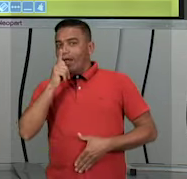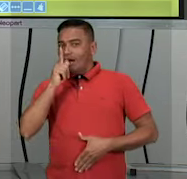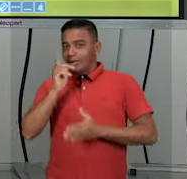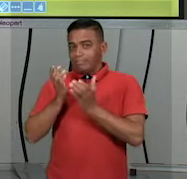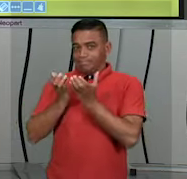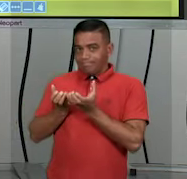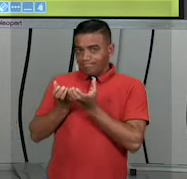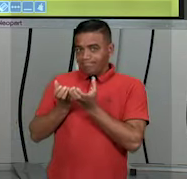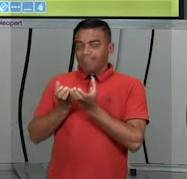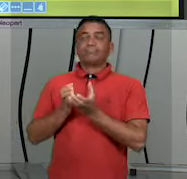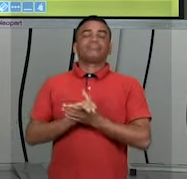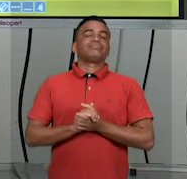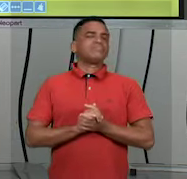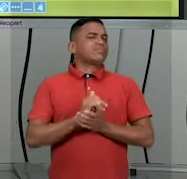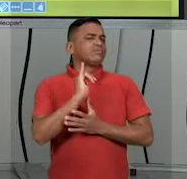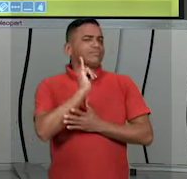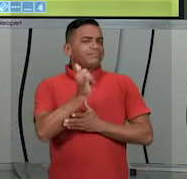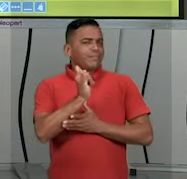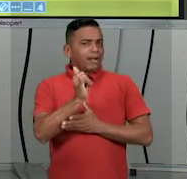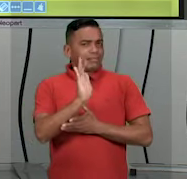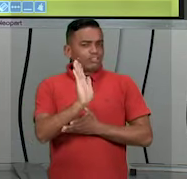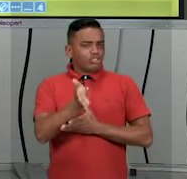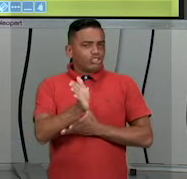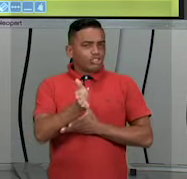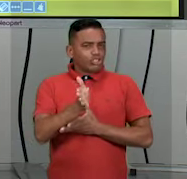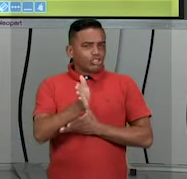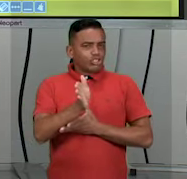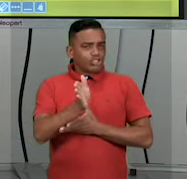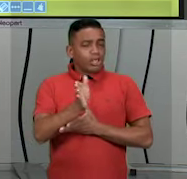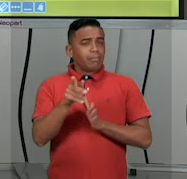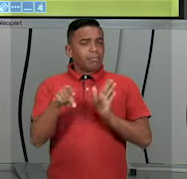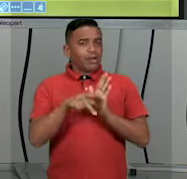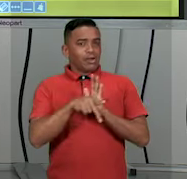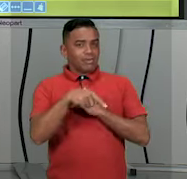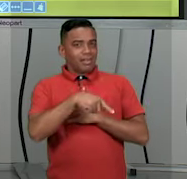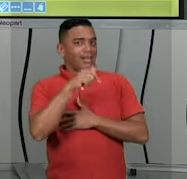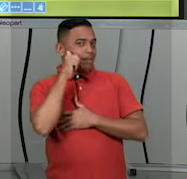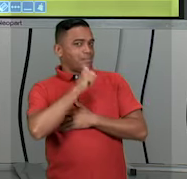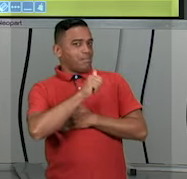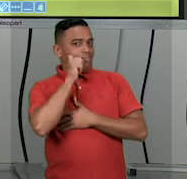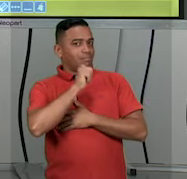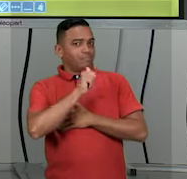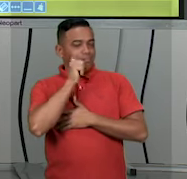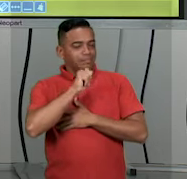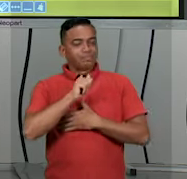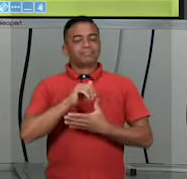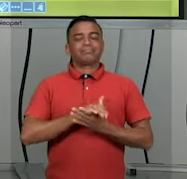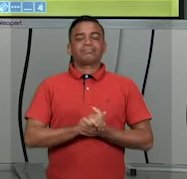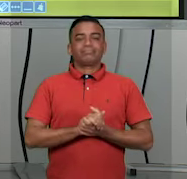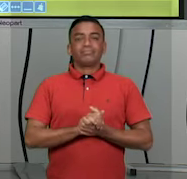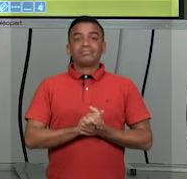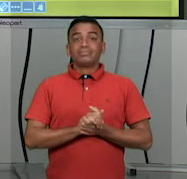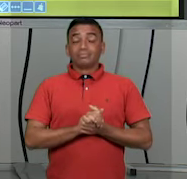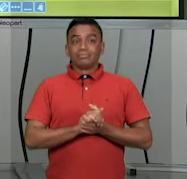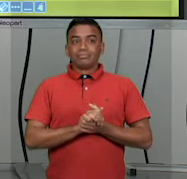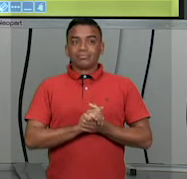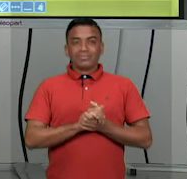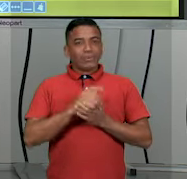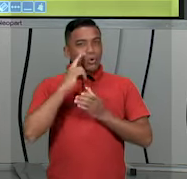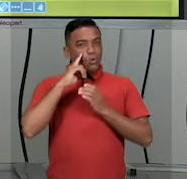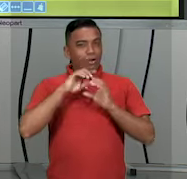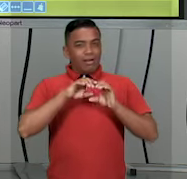E nós falamos aqui, no sistema reprodutor feminino, que os ovários,